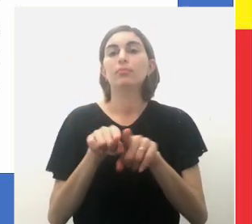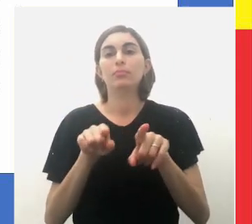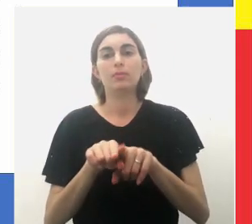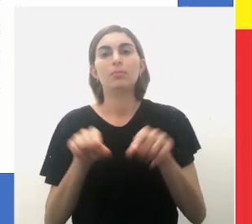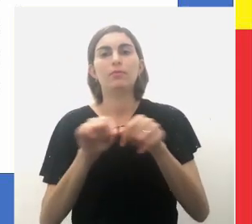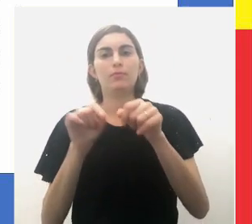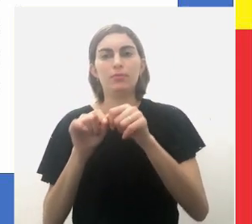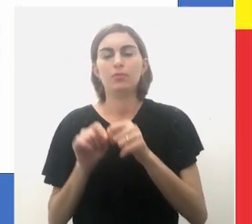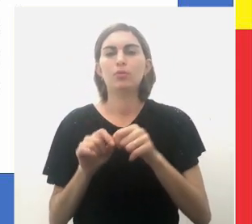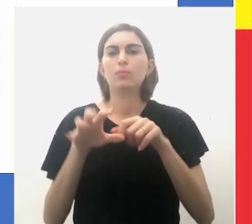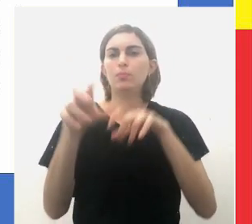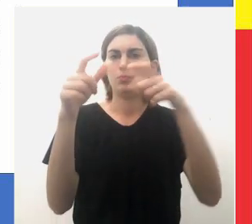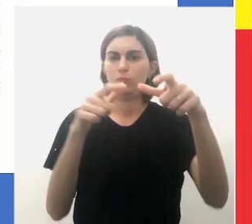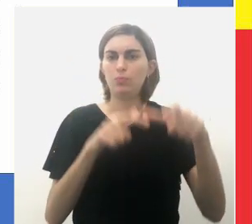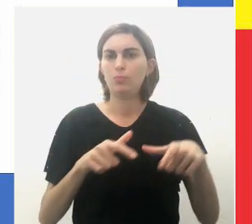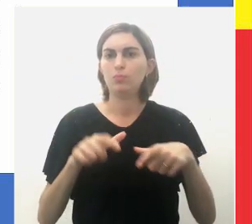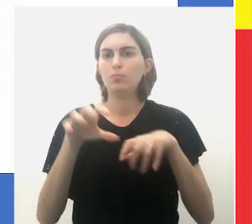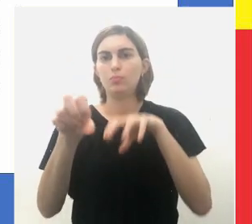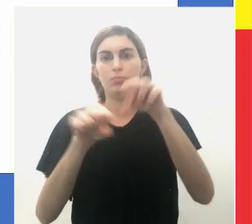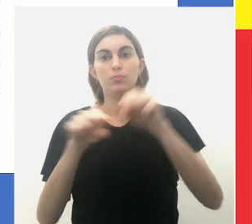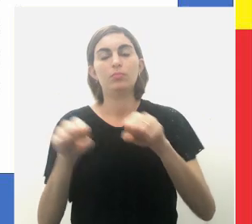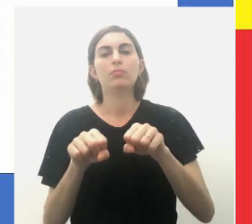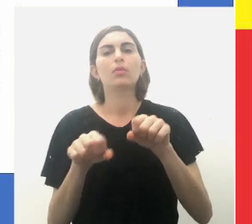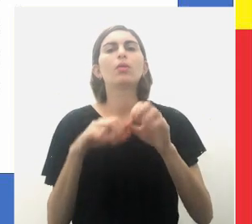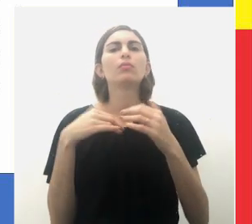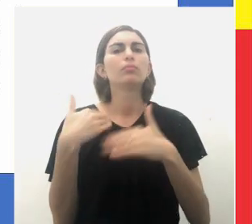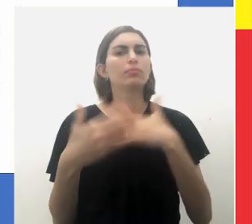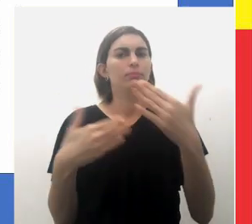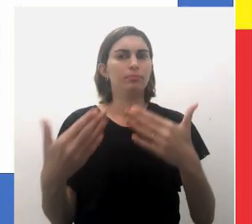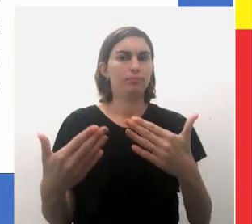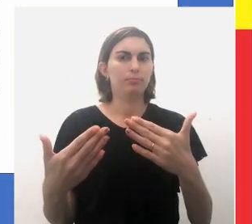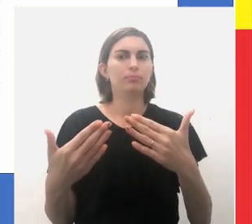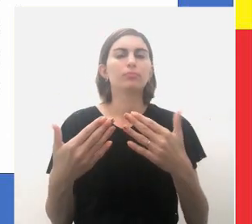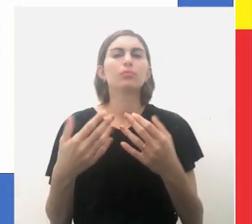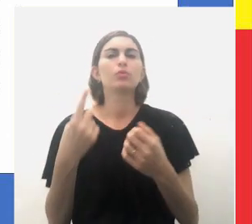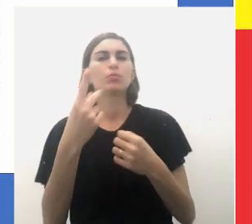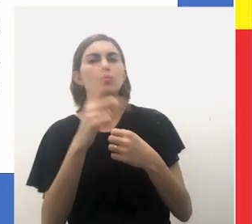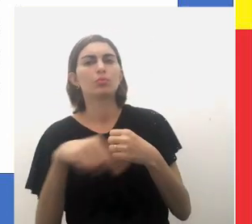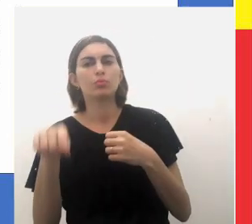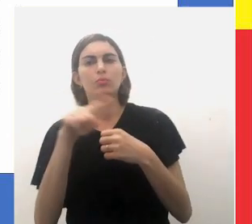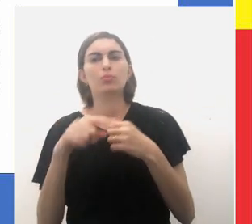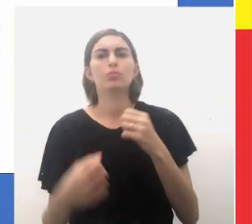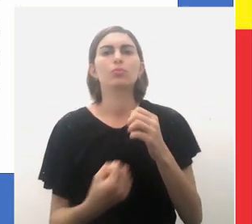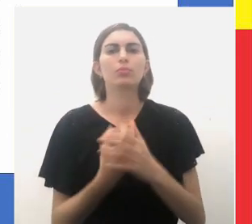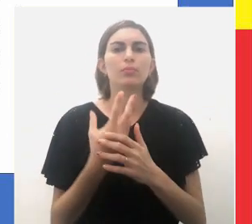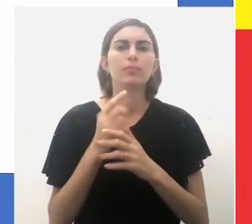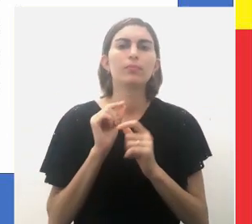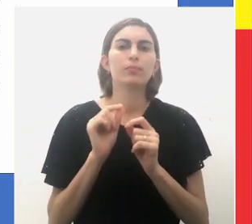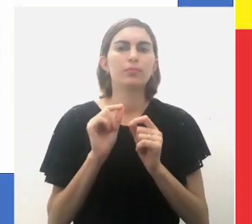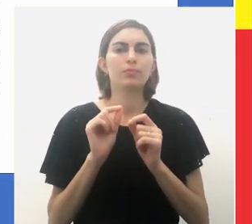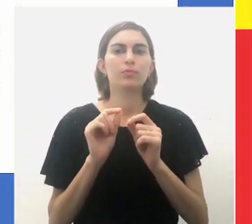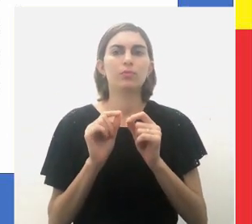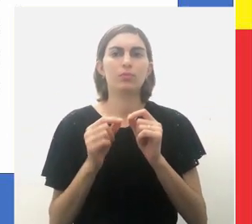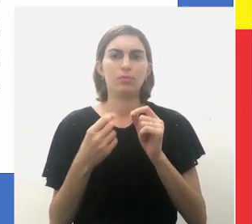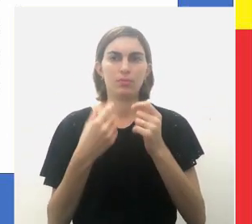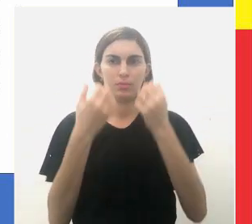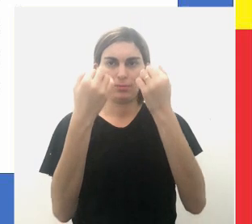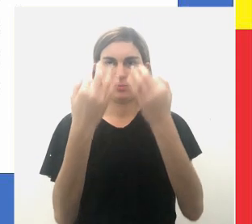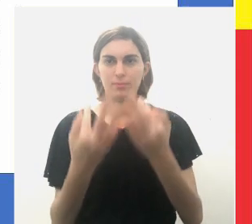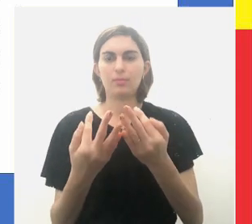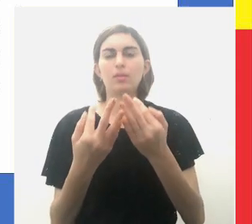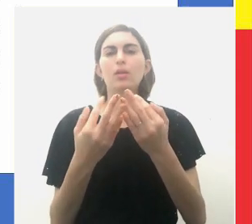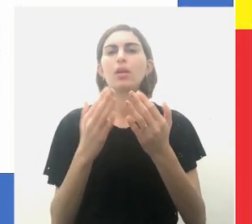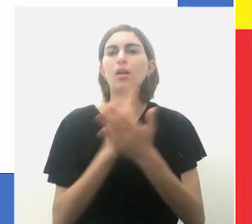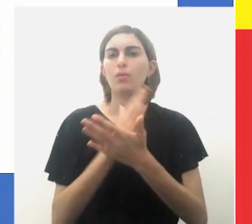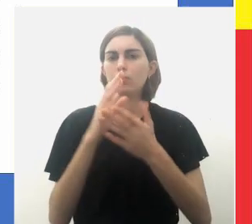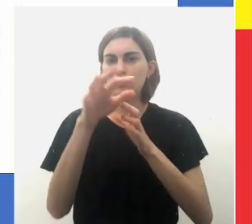fazendo estabelecimento dos colonizadores. Deste modo, surgindo o aldeia exerciamento, conforme fiz